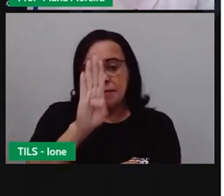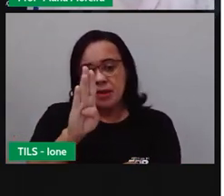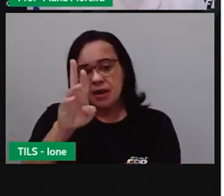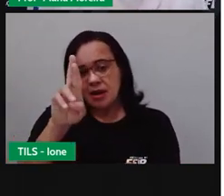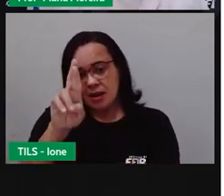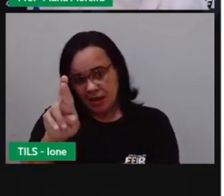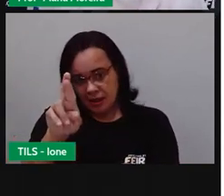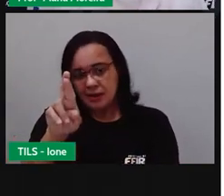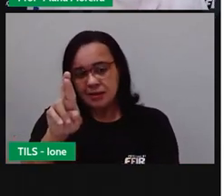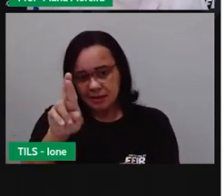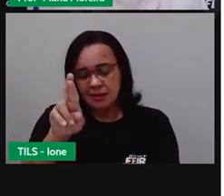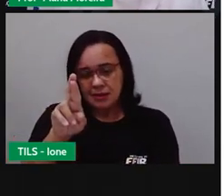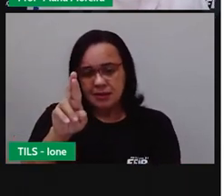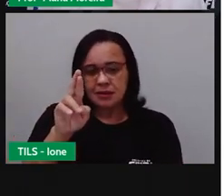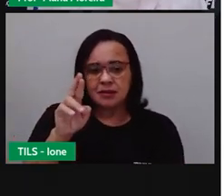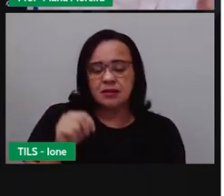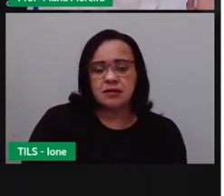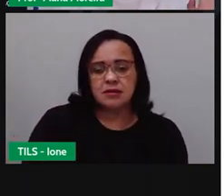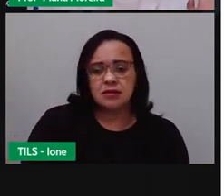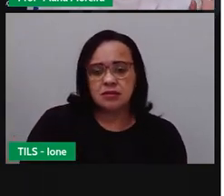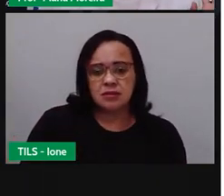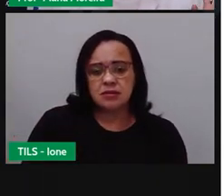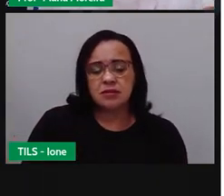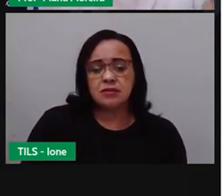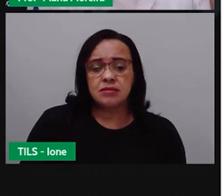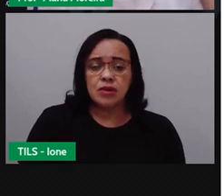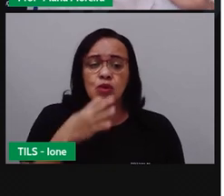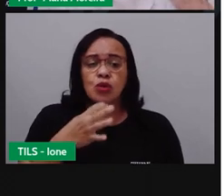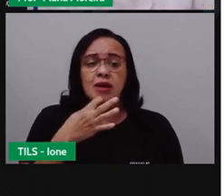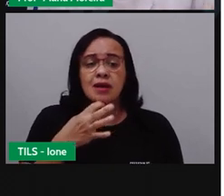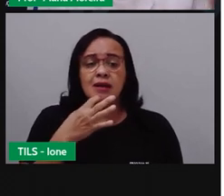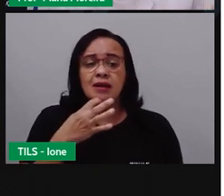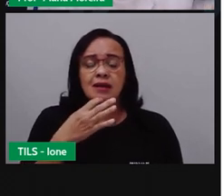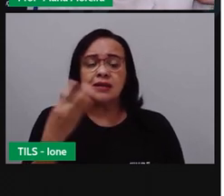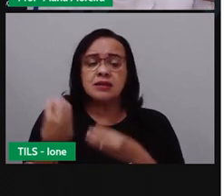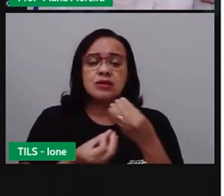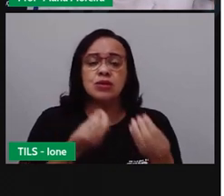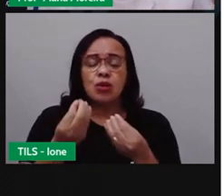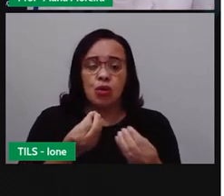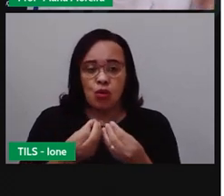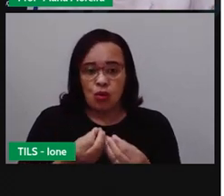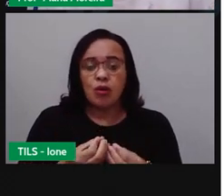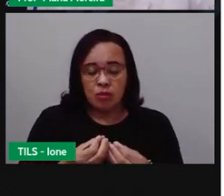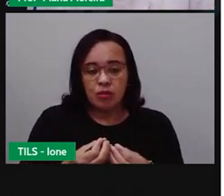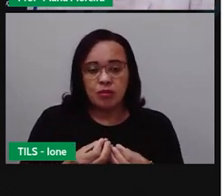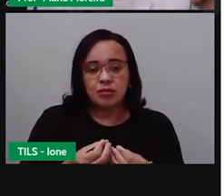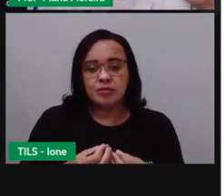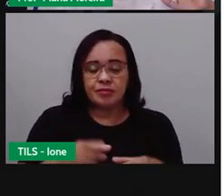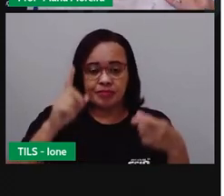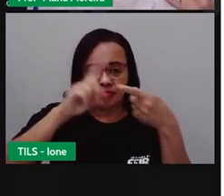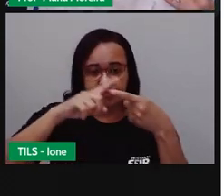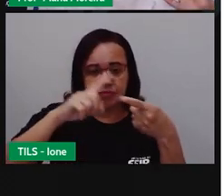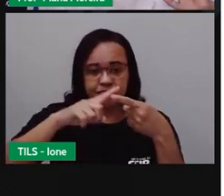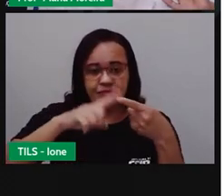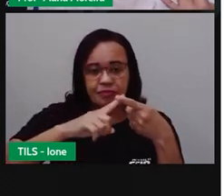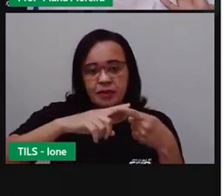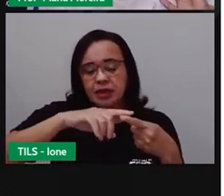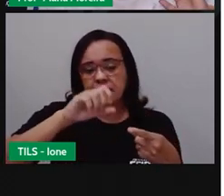mora para o lado, vou falar o quê? Para o lado que eu conheço, né? Para lado da Matinha em São José. BR-116